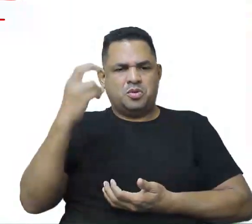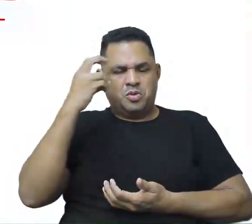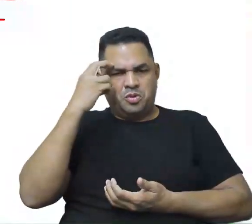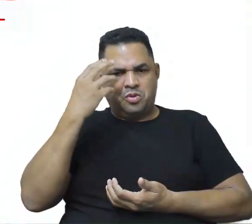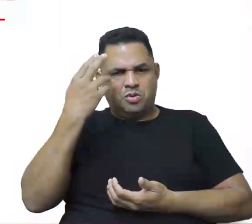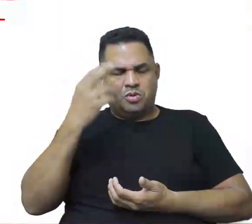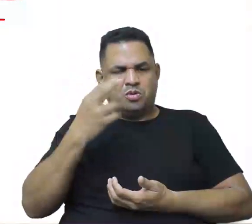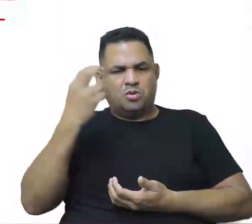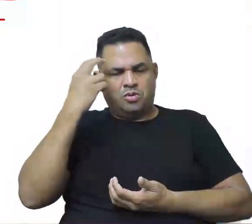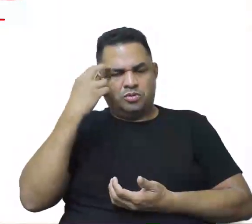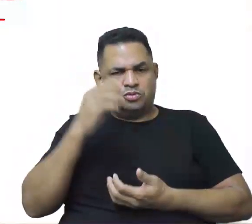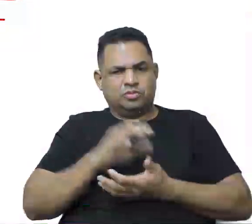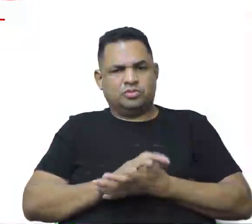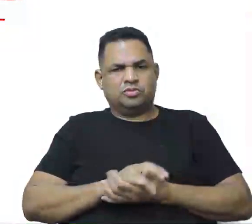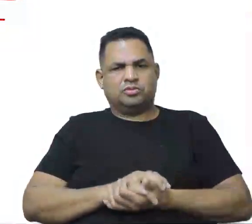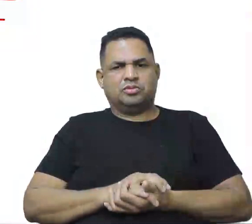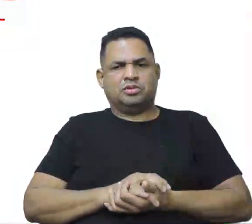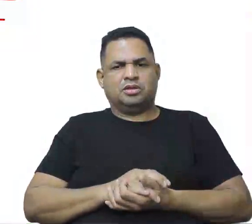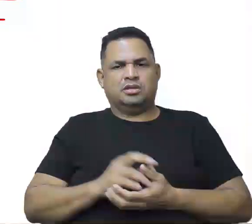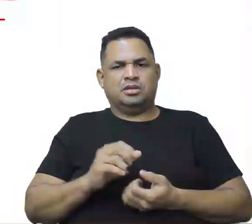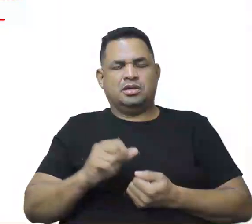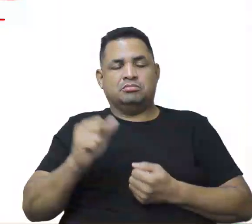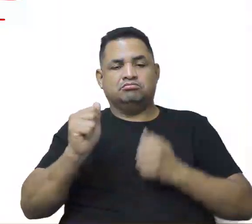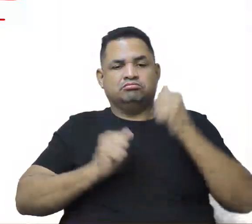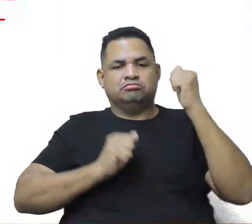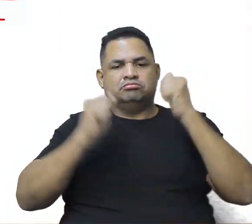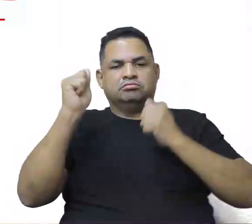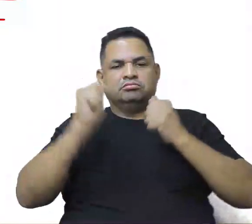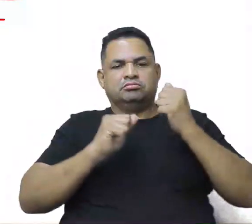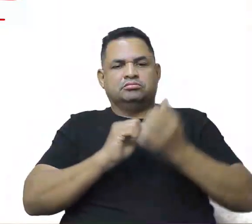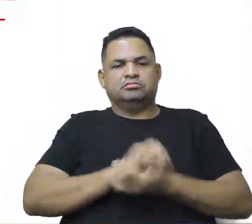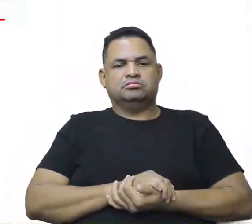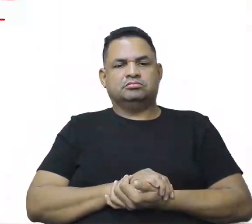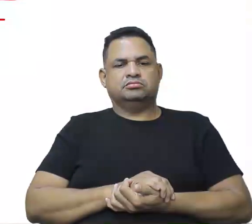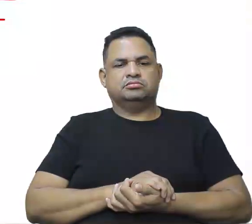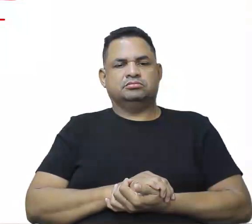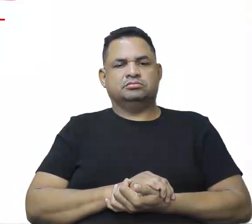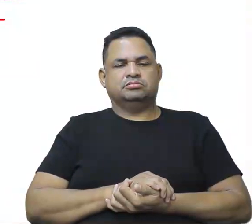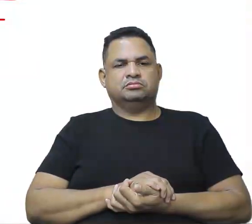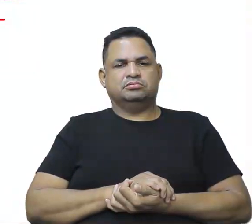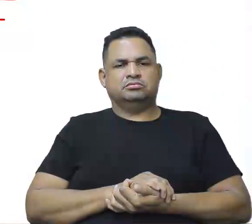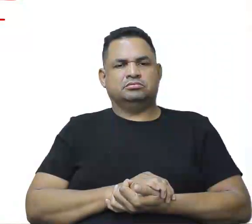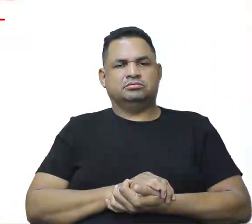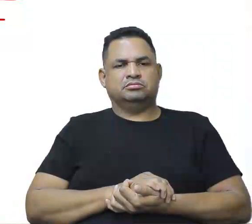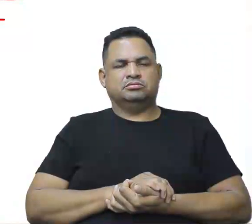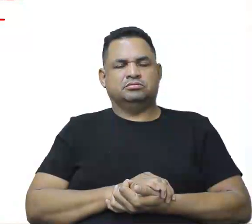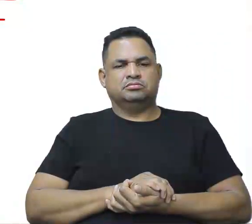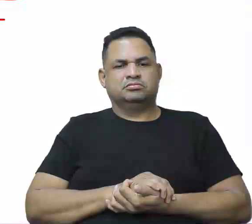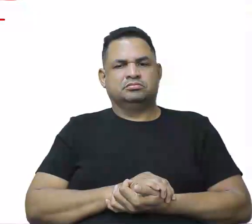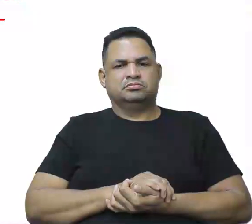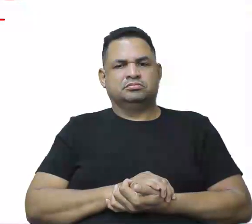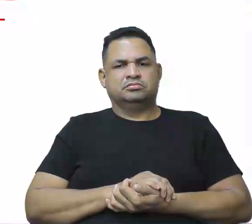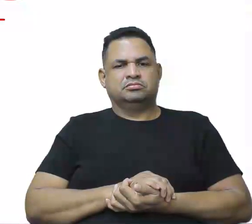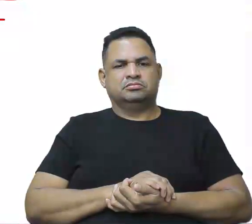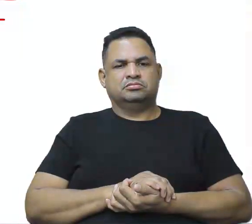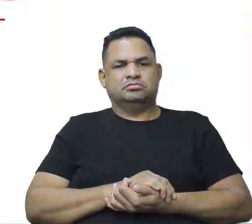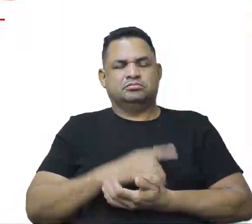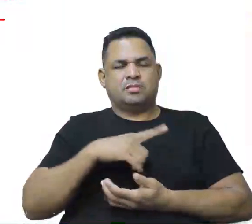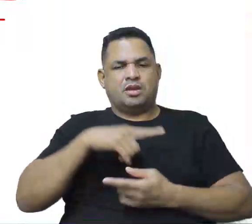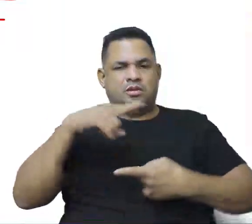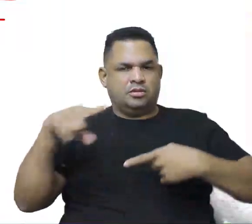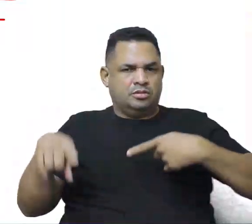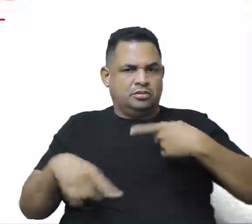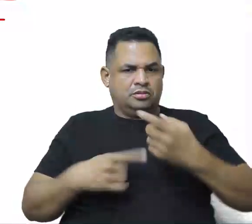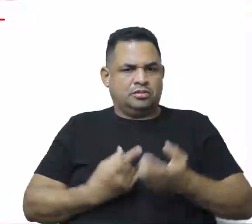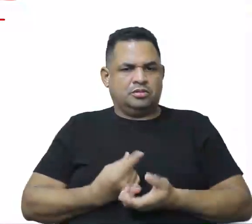produzida industrialmente, tá? Aqui, industrialmente, tem por objetivo